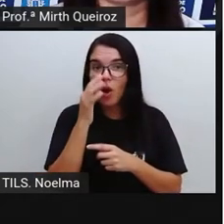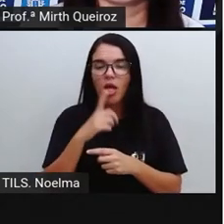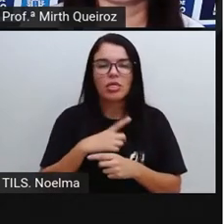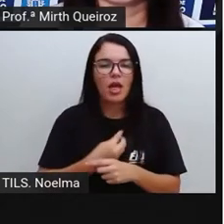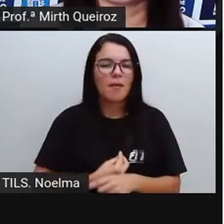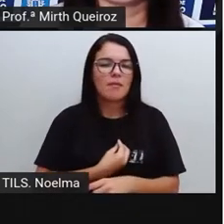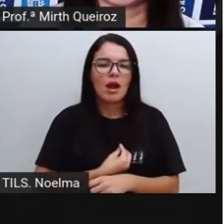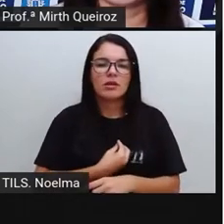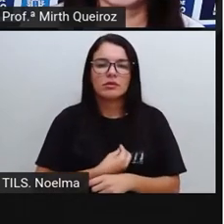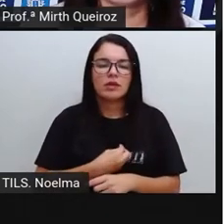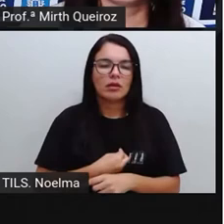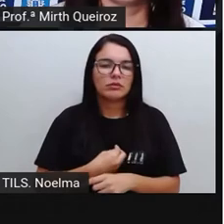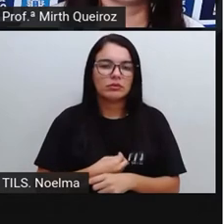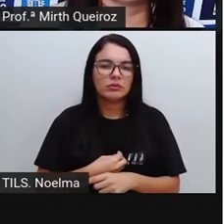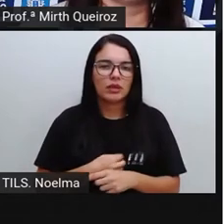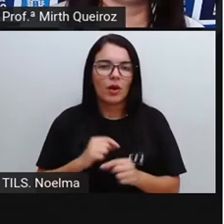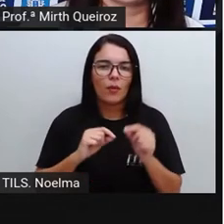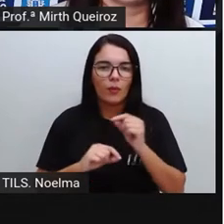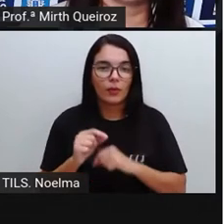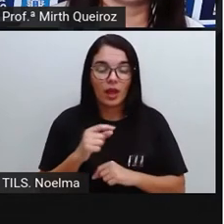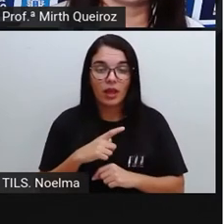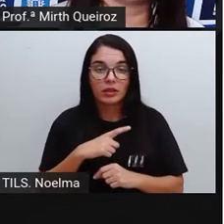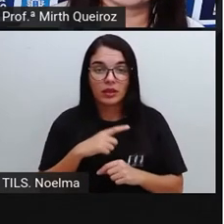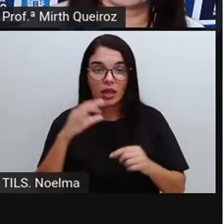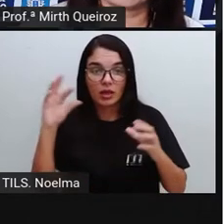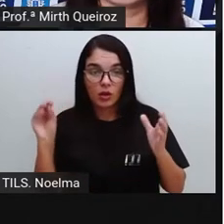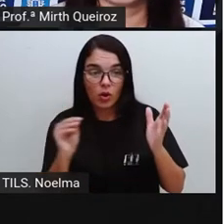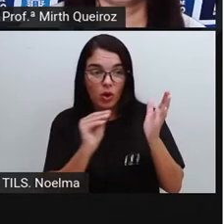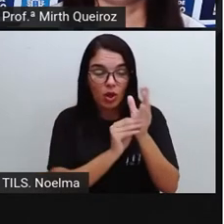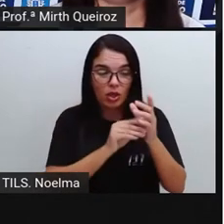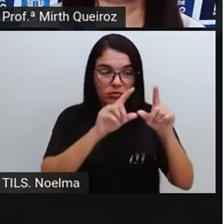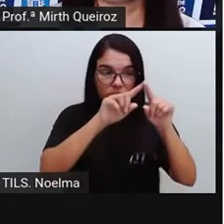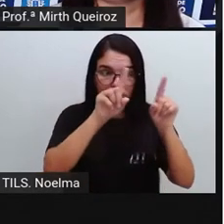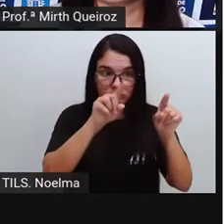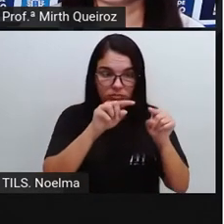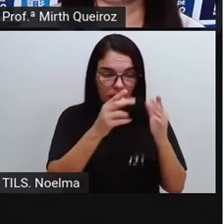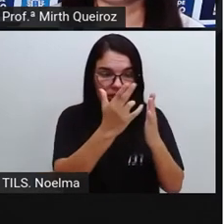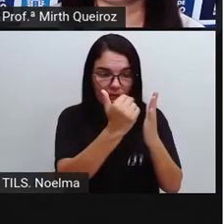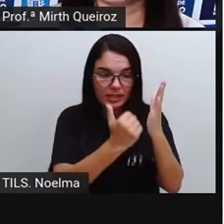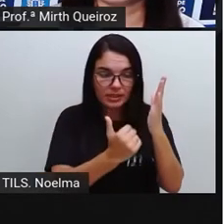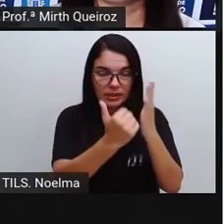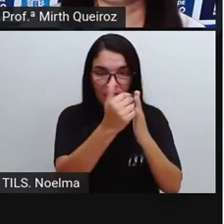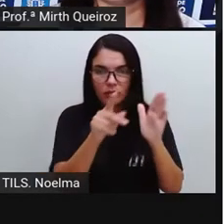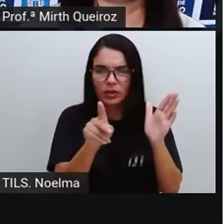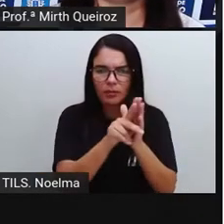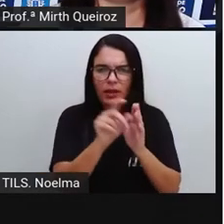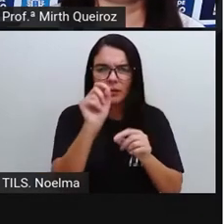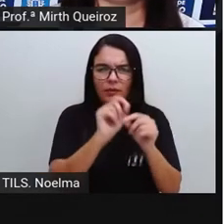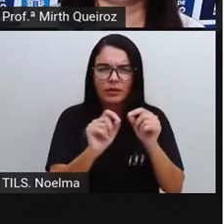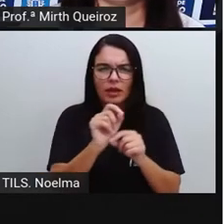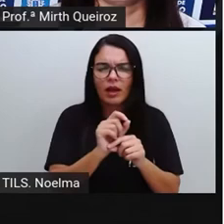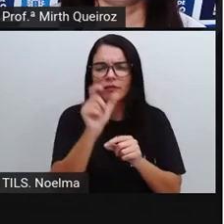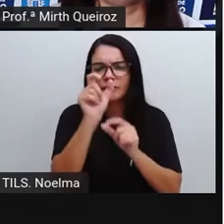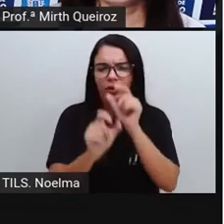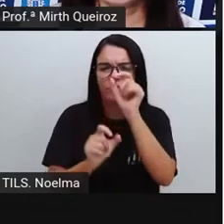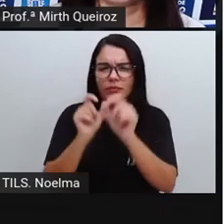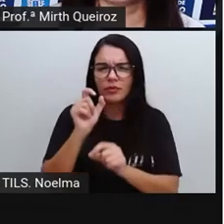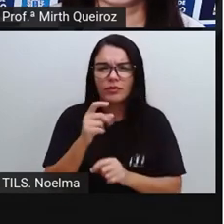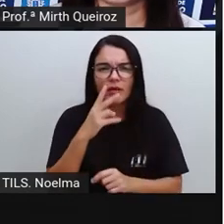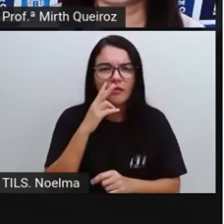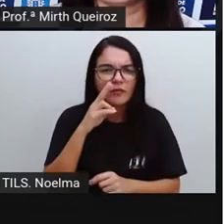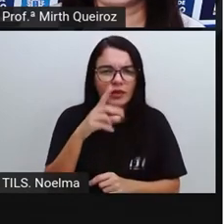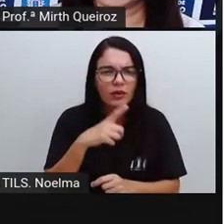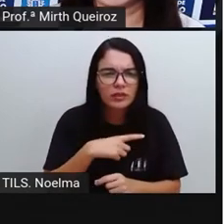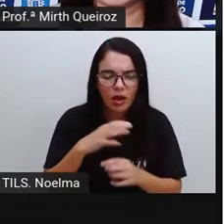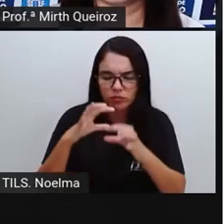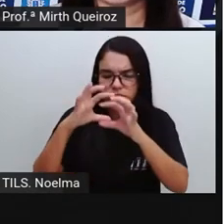presente nessa criação, tanto em termos de composição da obra, como das flores em si. Nós vemos aqui o miolo